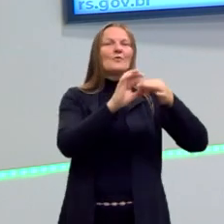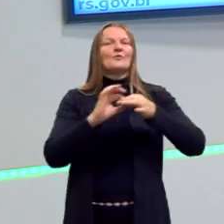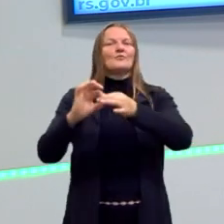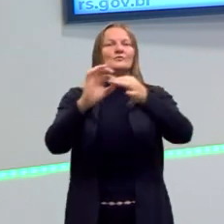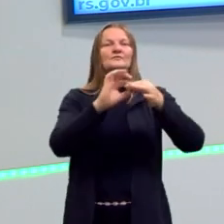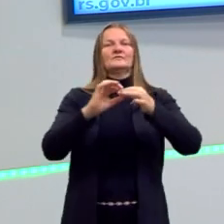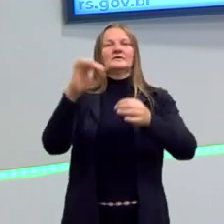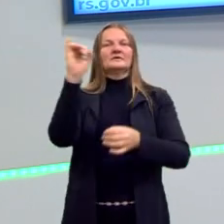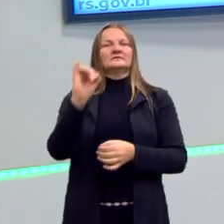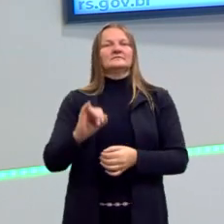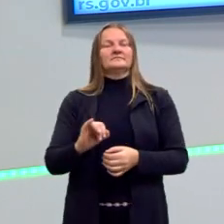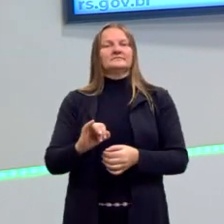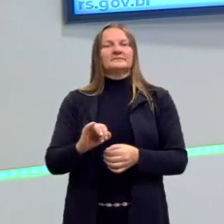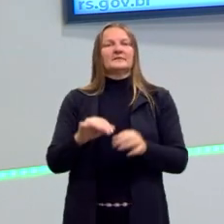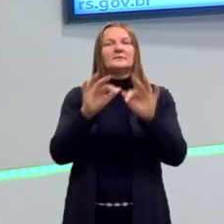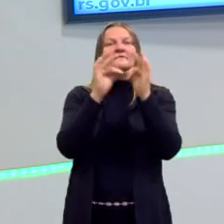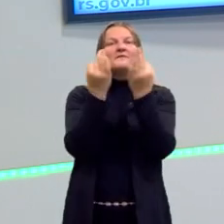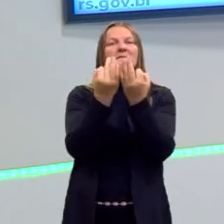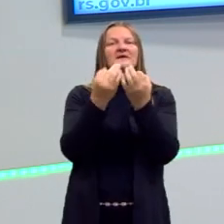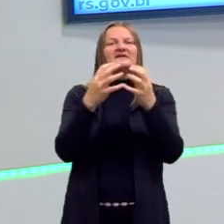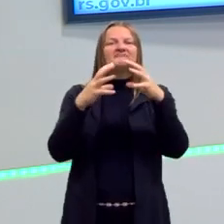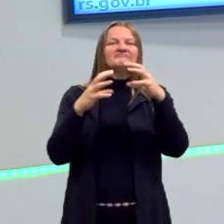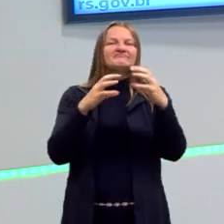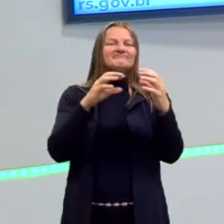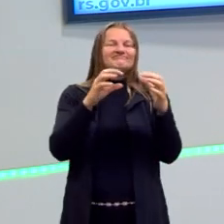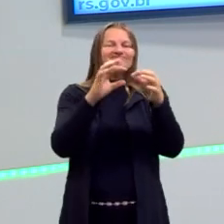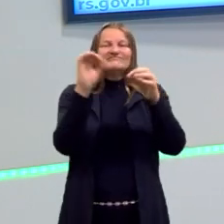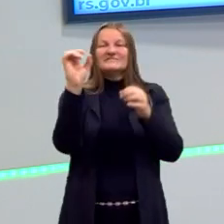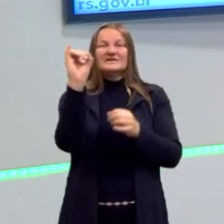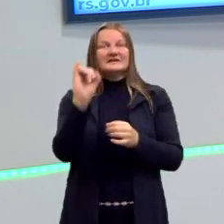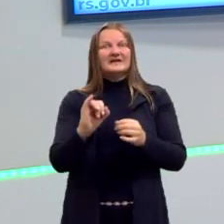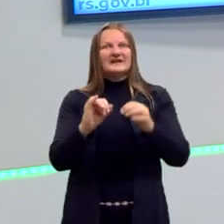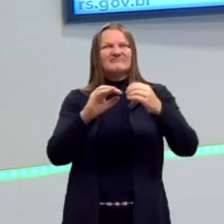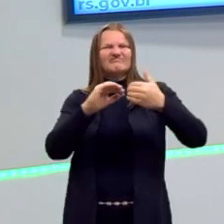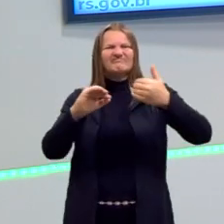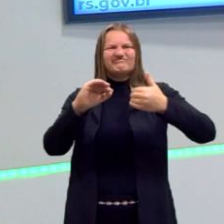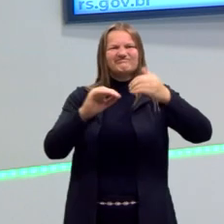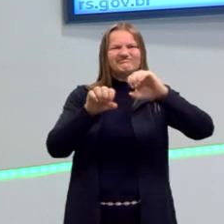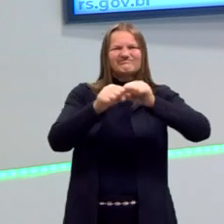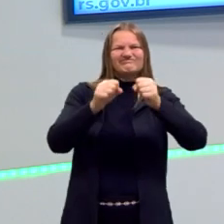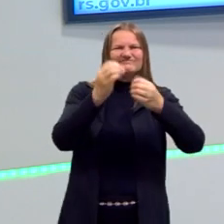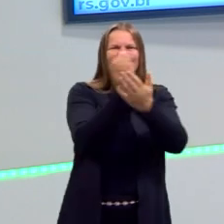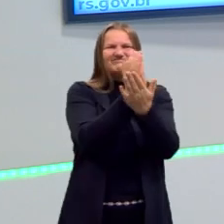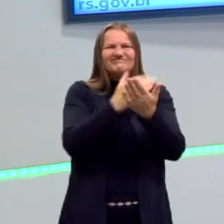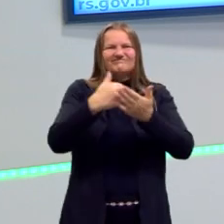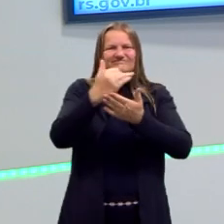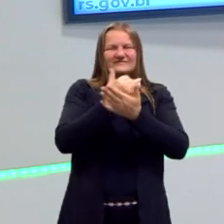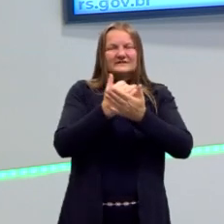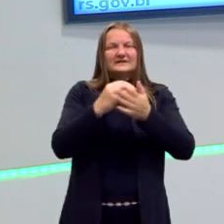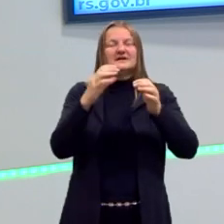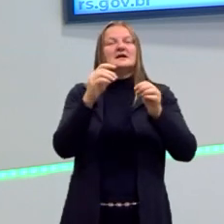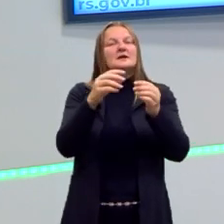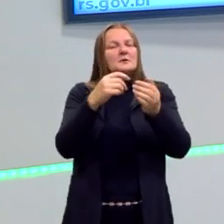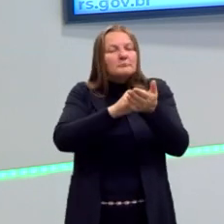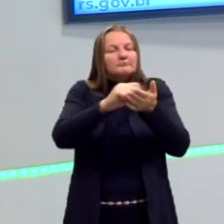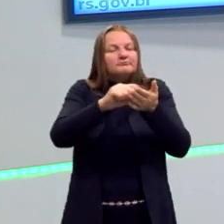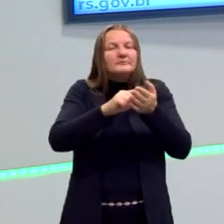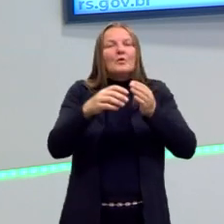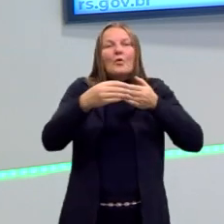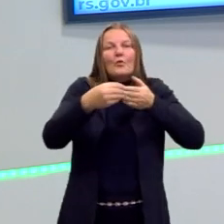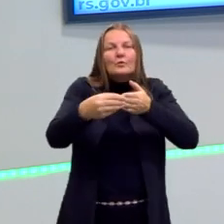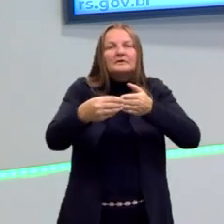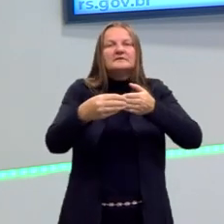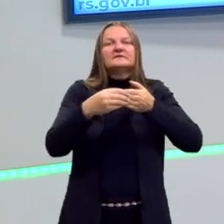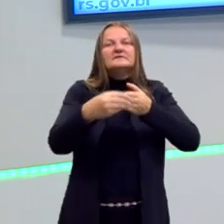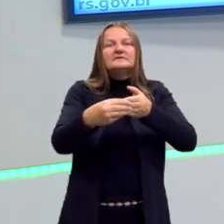a Itália. Porque a Itália ainda não estava unificada. Então, ele escreve esse manual, que é o Príncipe. Também, claro, tinha intenções dele querer voltar